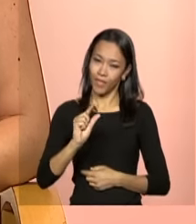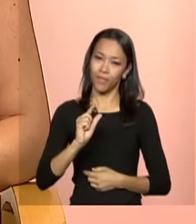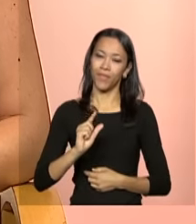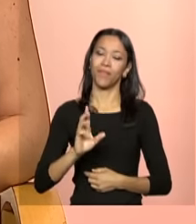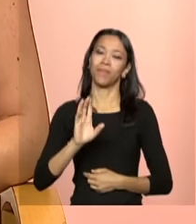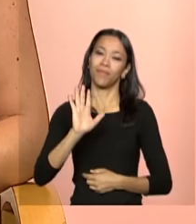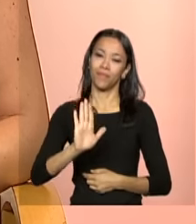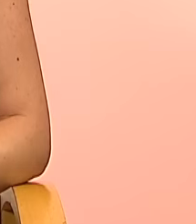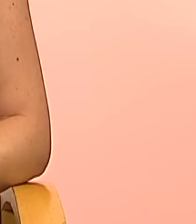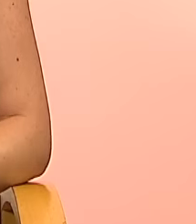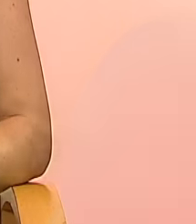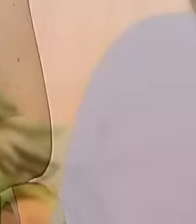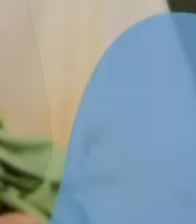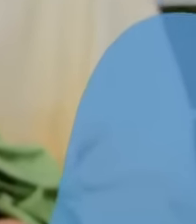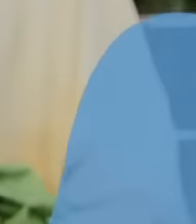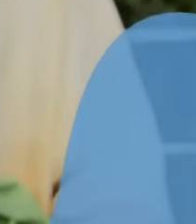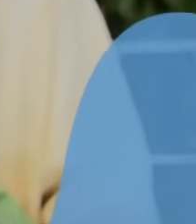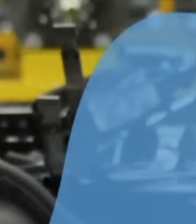seguida. Até já!